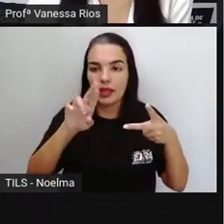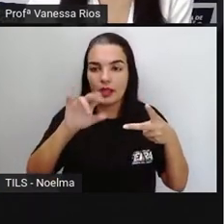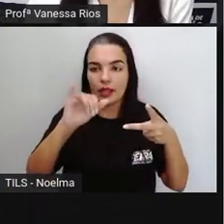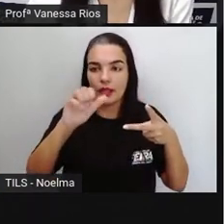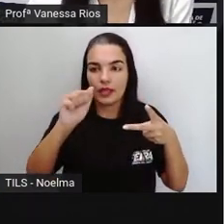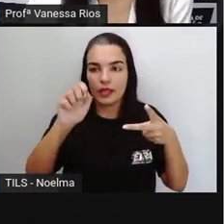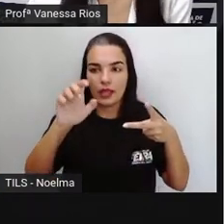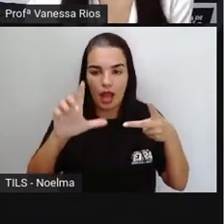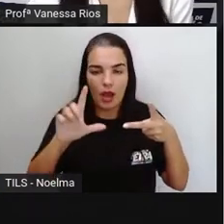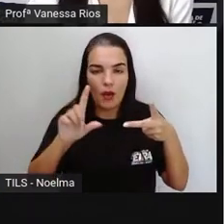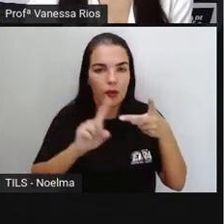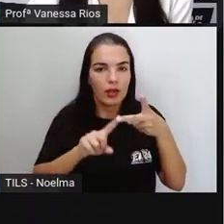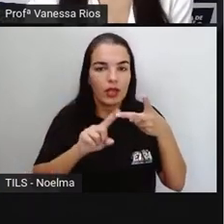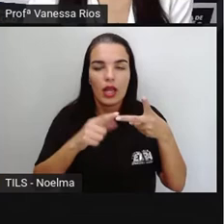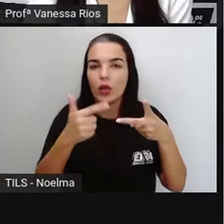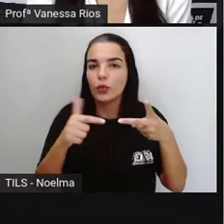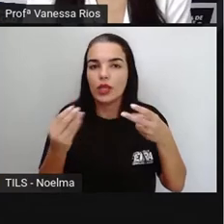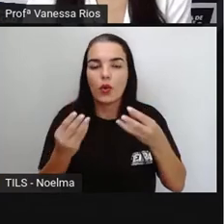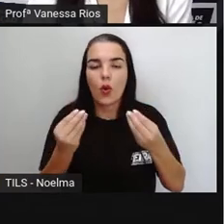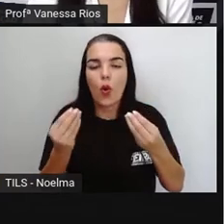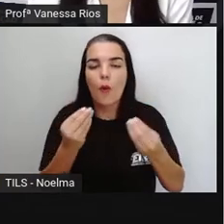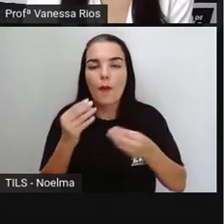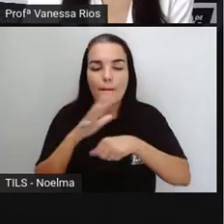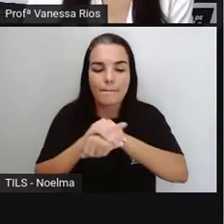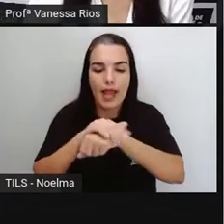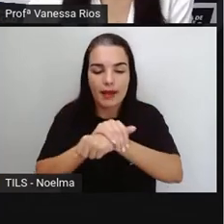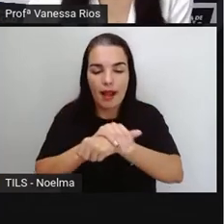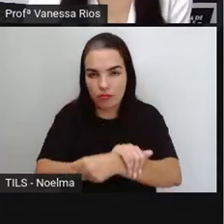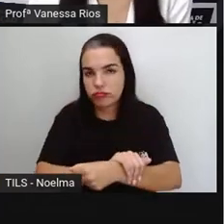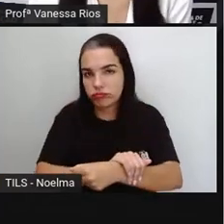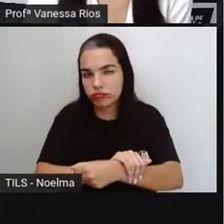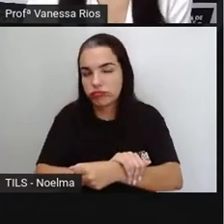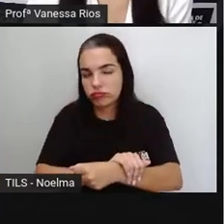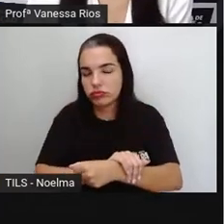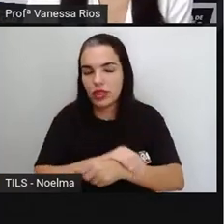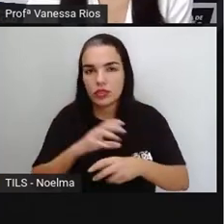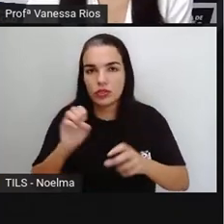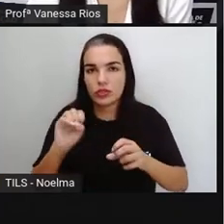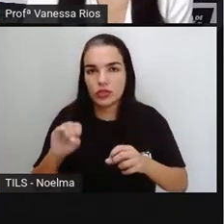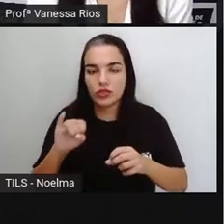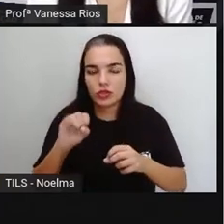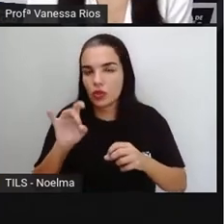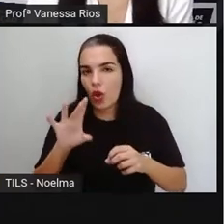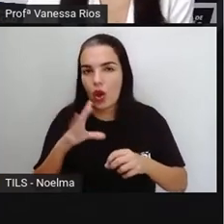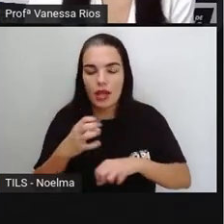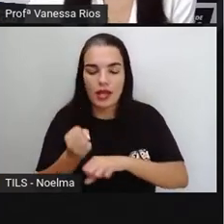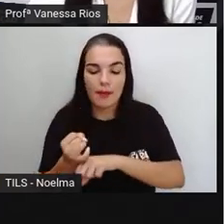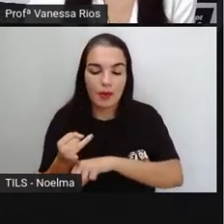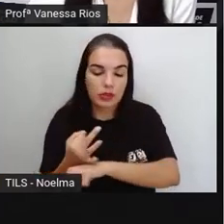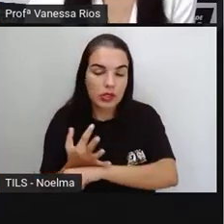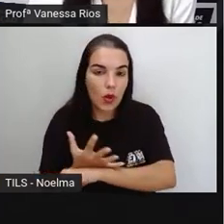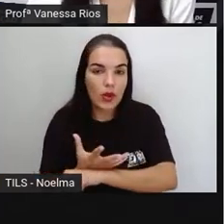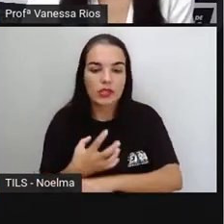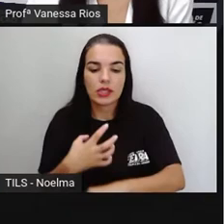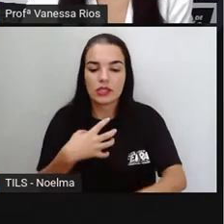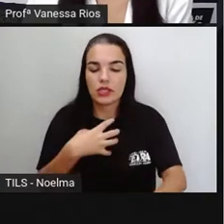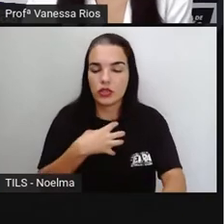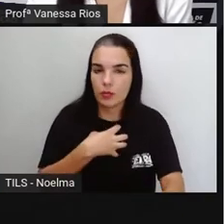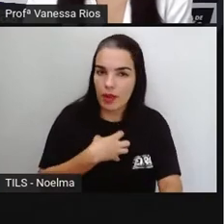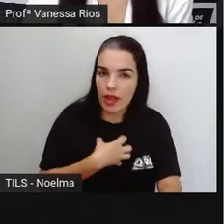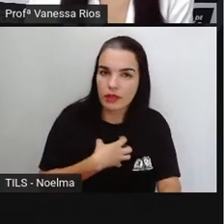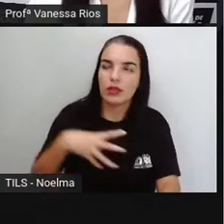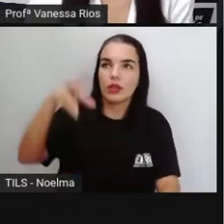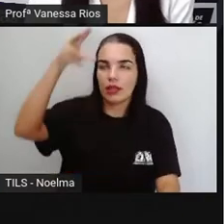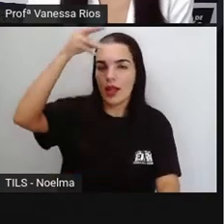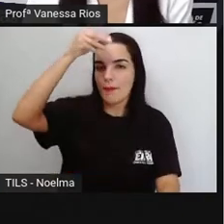por bens, que podem ser concretos, né? Podem ser aí não só visualizados, né? Mas